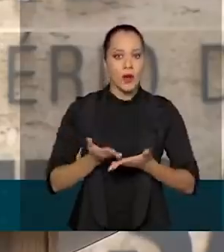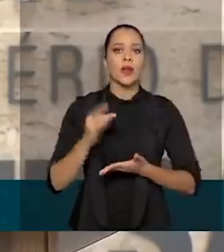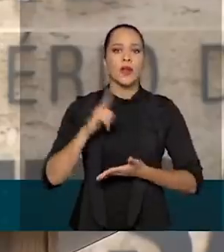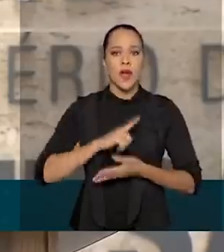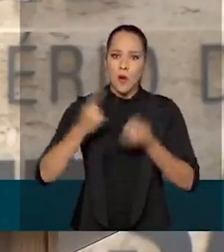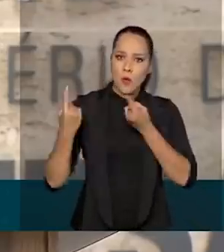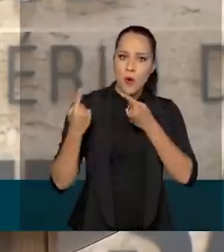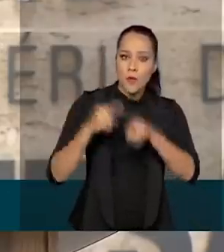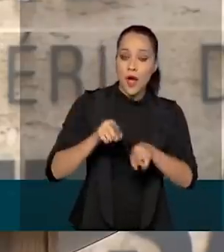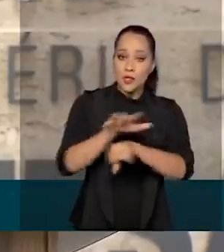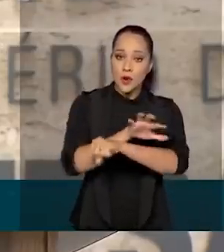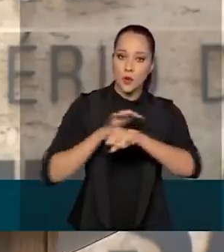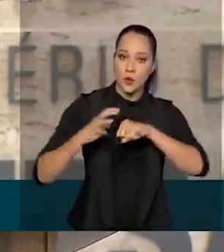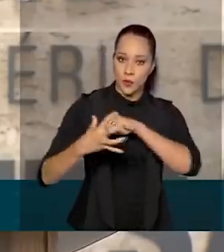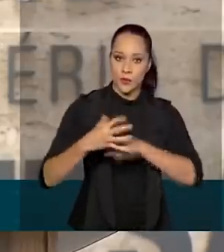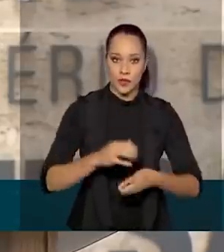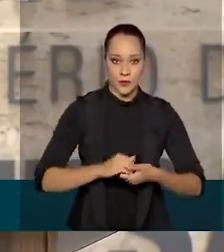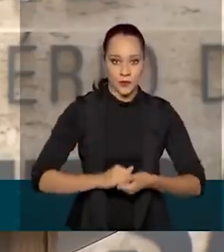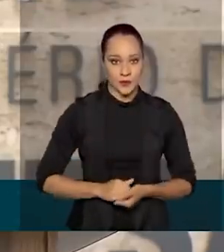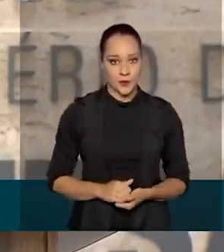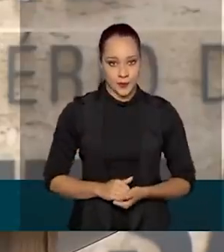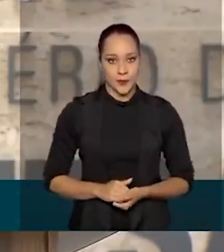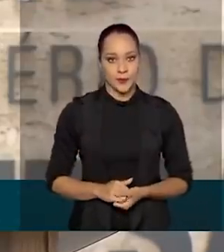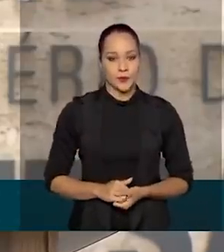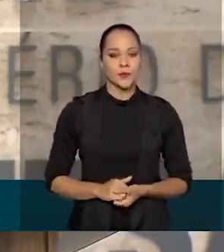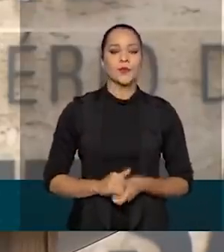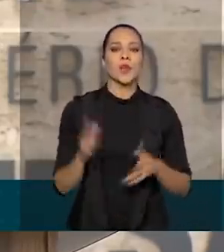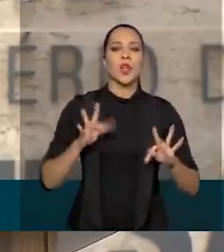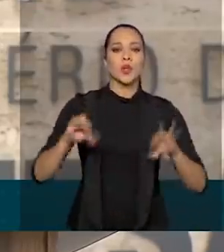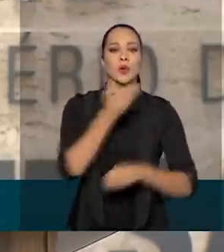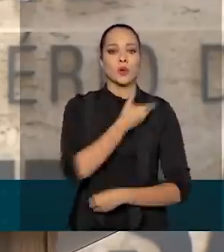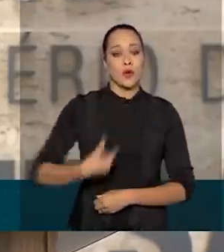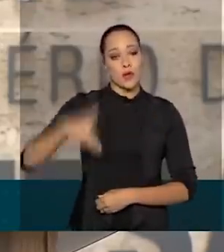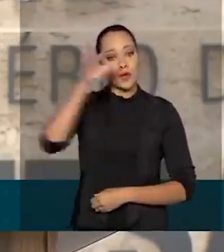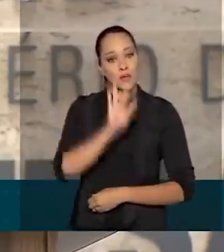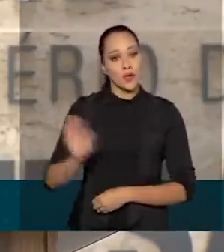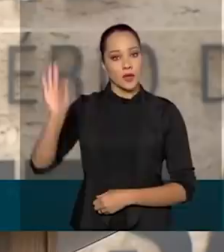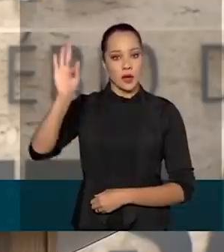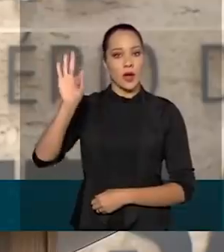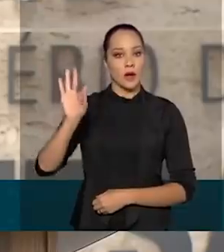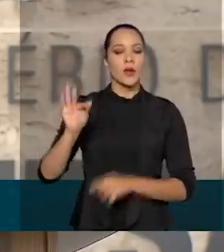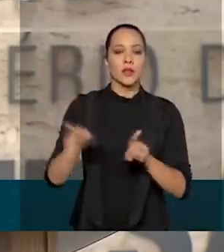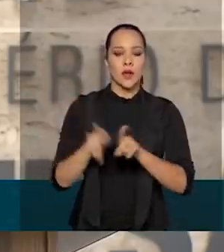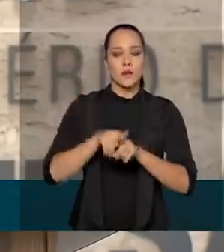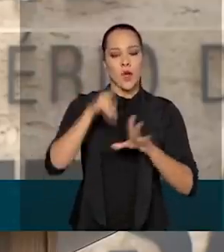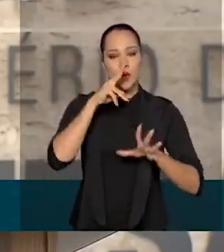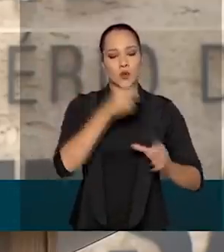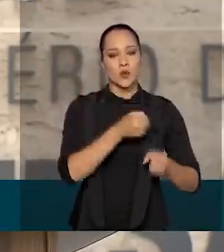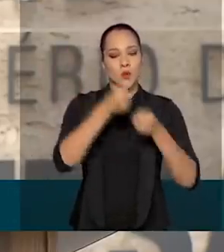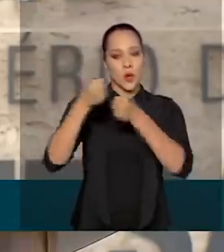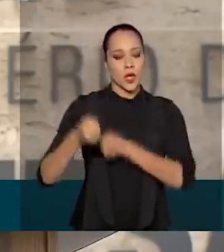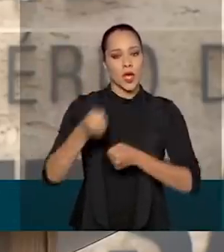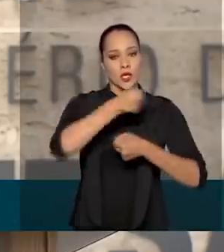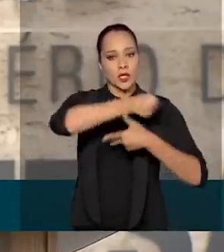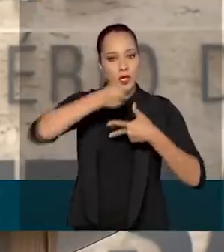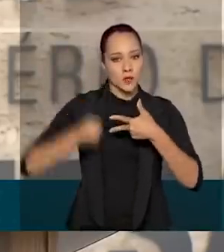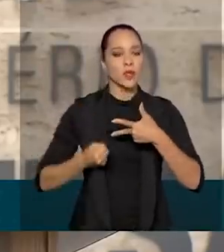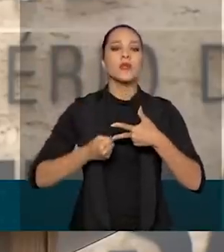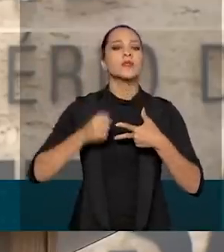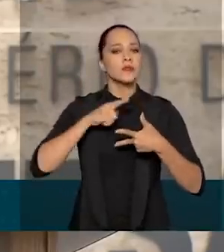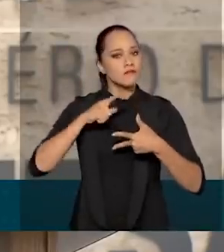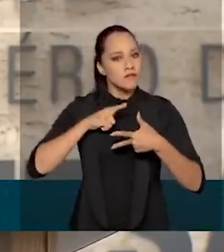combate ao Covid-19. Todo o Governo Federal e os Poderes da República têm